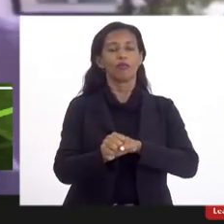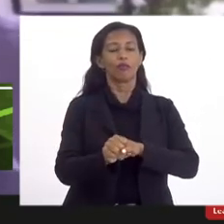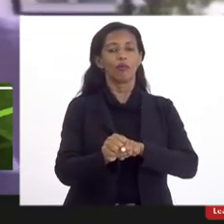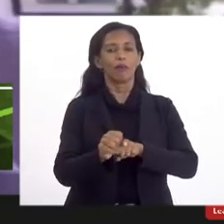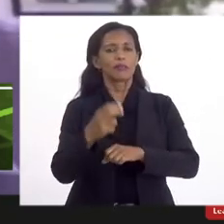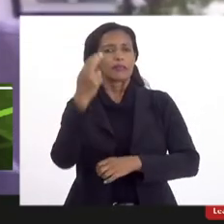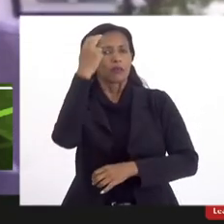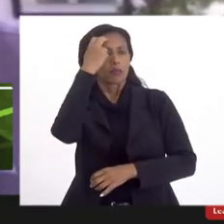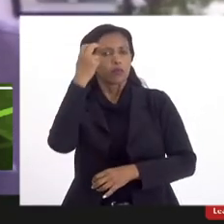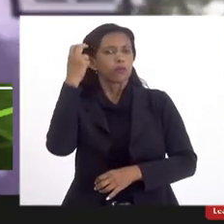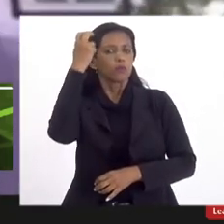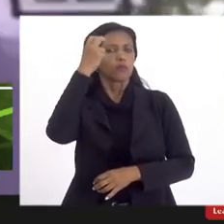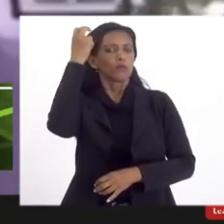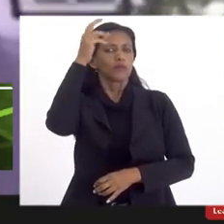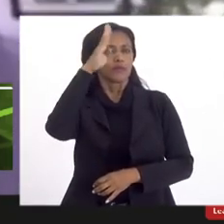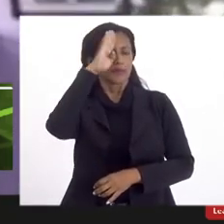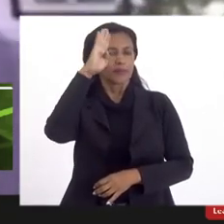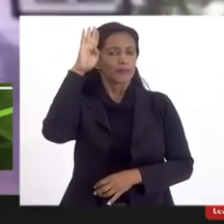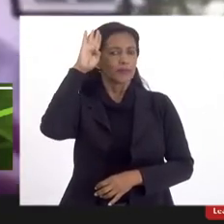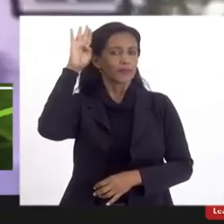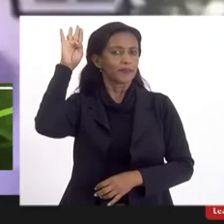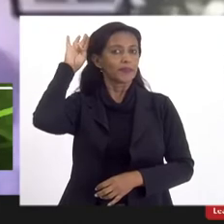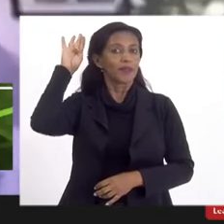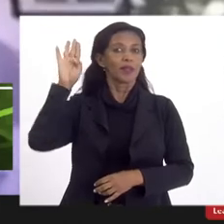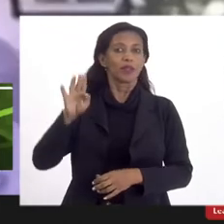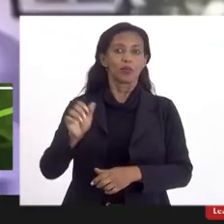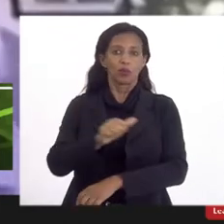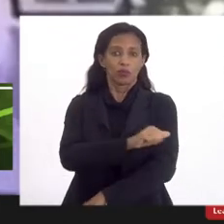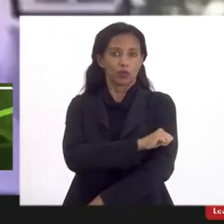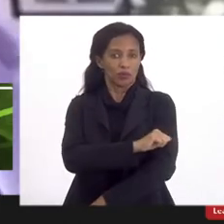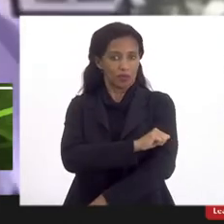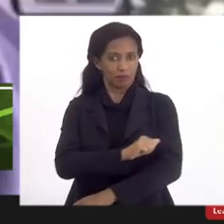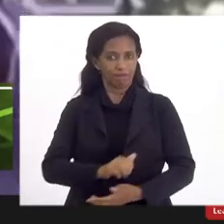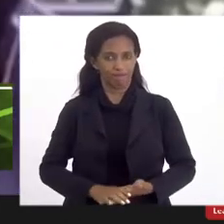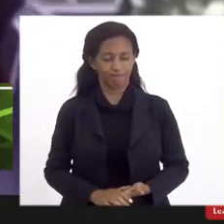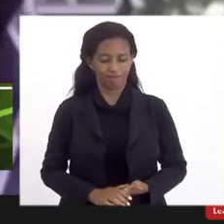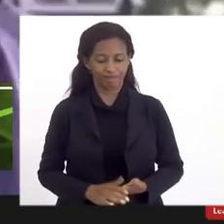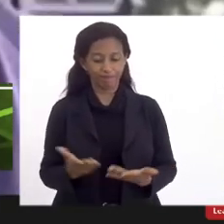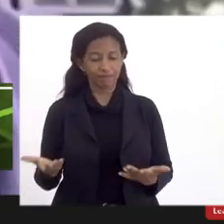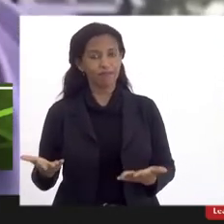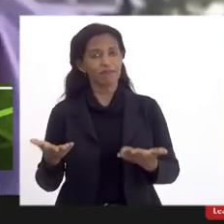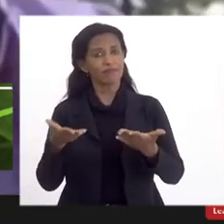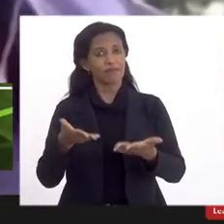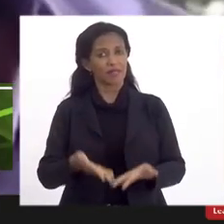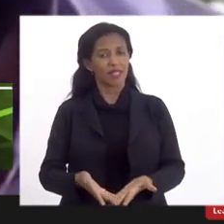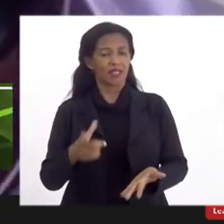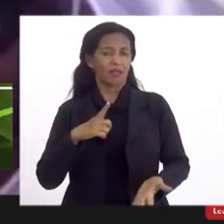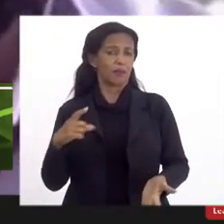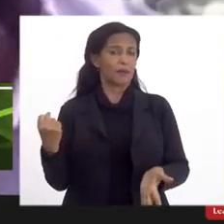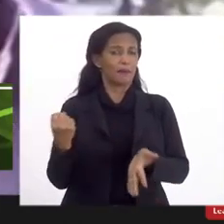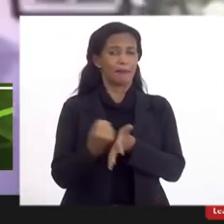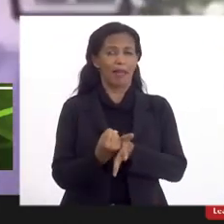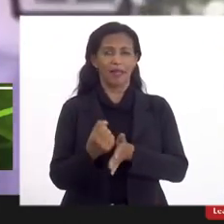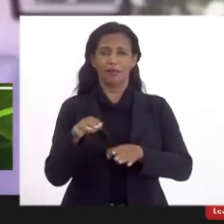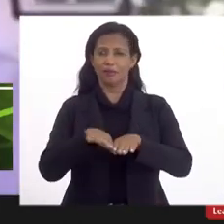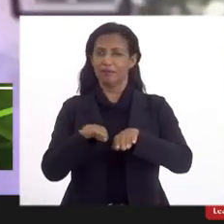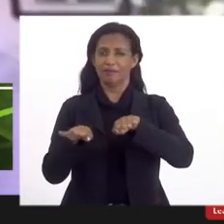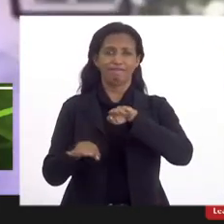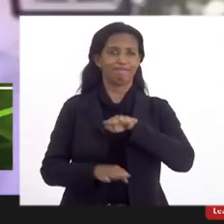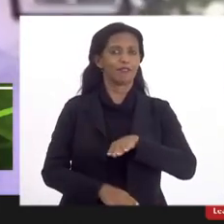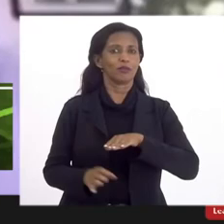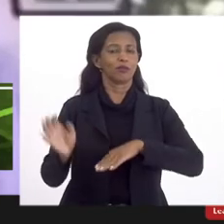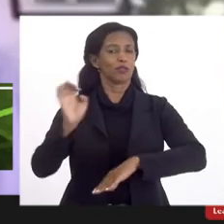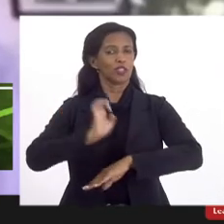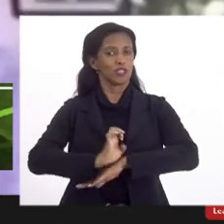intelectual e acadêmica dos nossos estudantes e estudantes e isso evidentemente tem um impacto gigantesco nas desigualdades que este